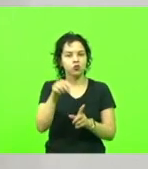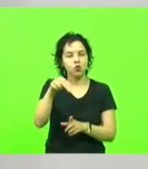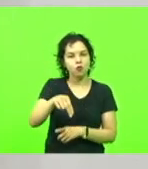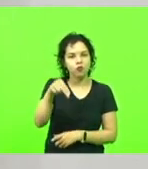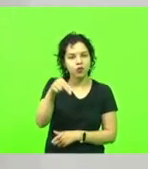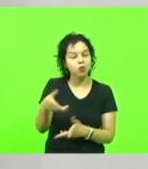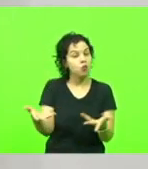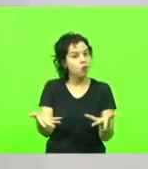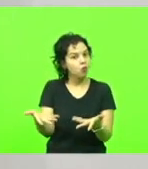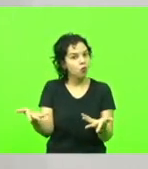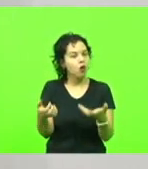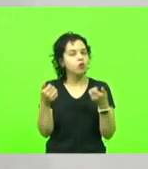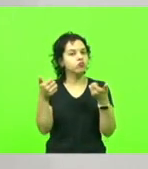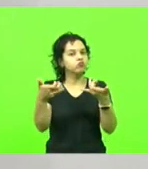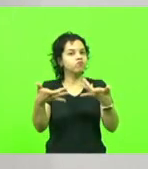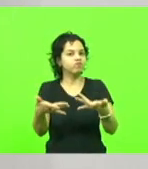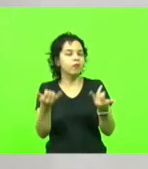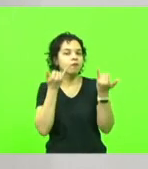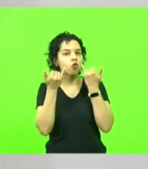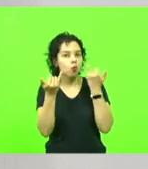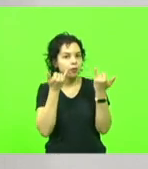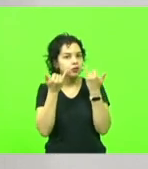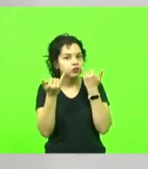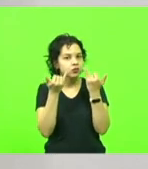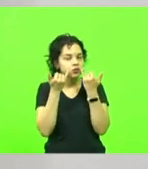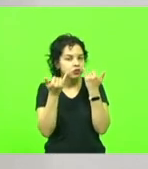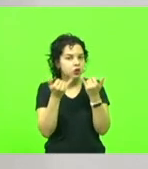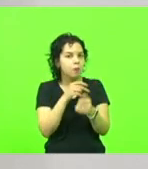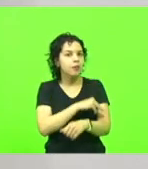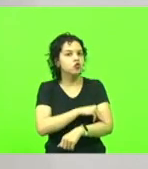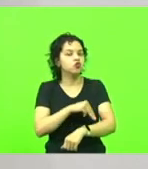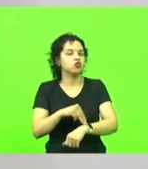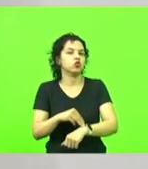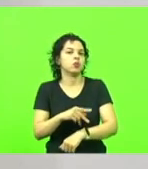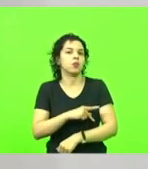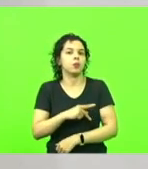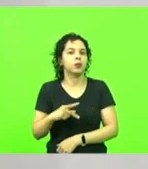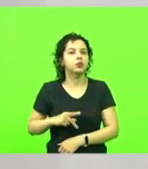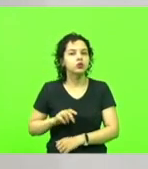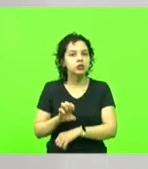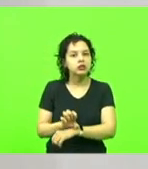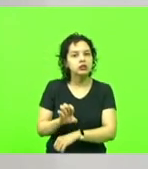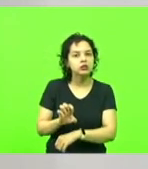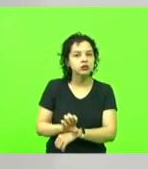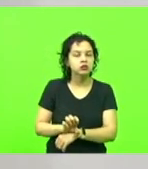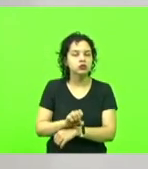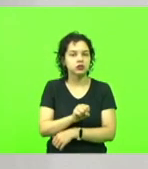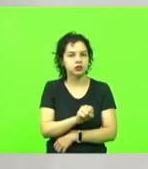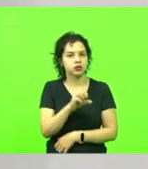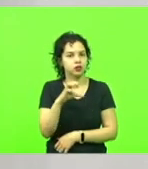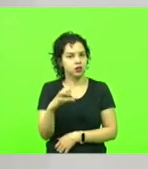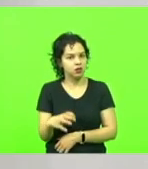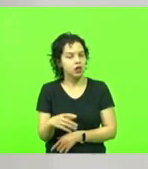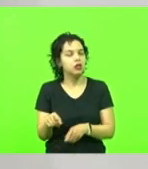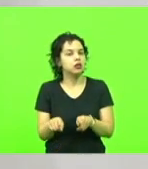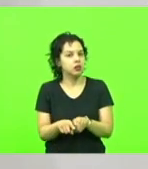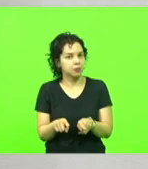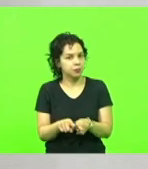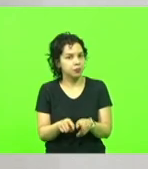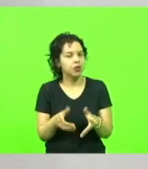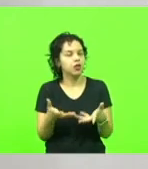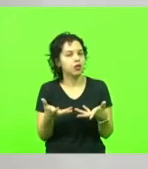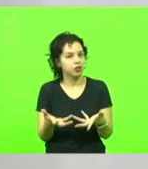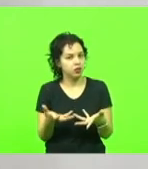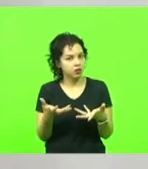informações ao Magistério Público Estadual de Santa Catarina, mas também gostaria que